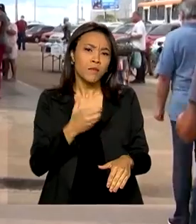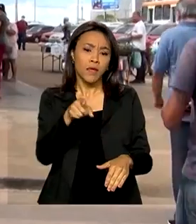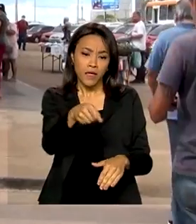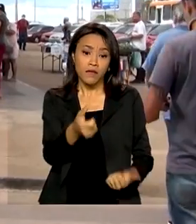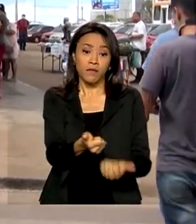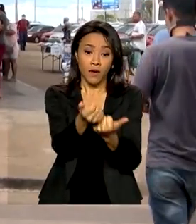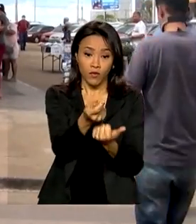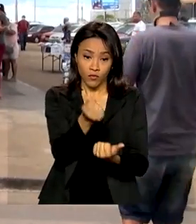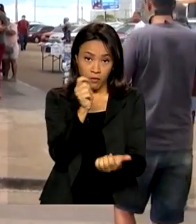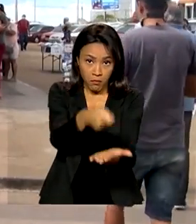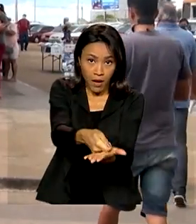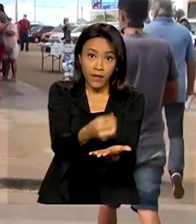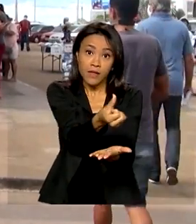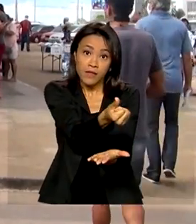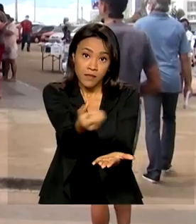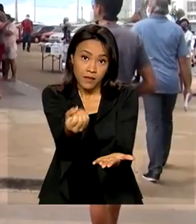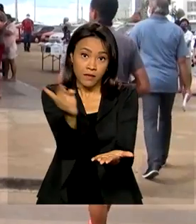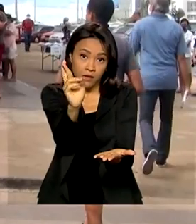mínimo de R$ 600.